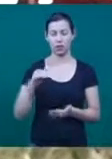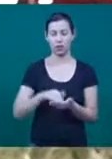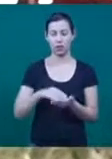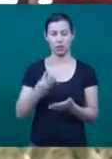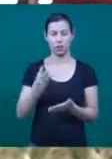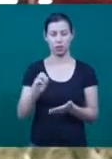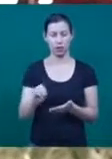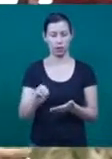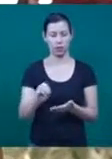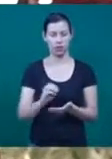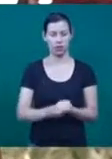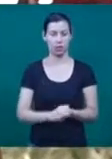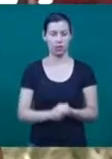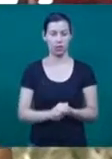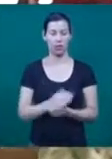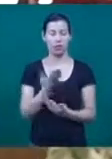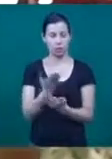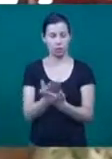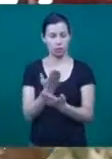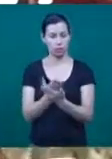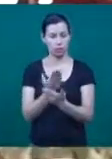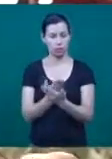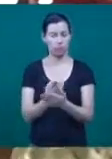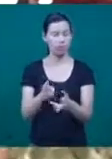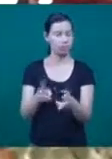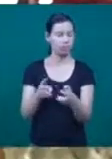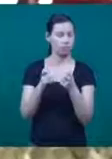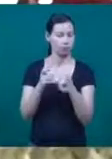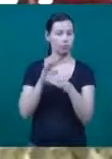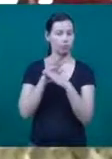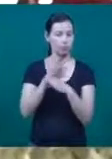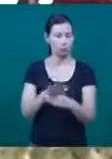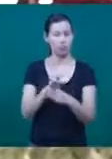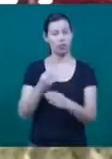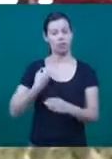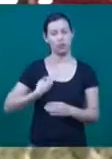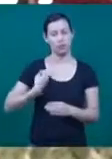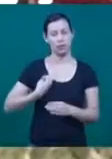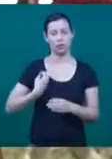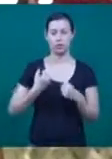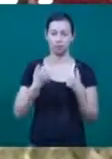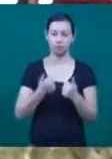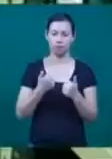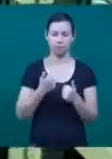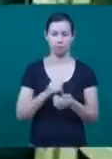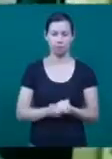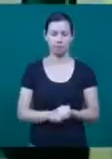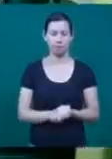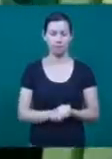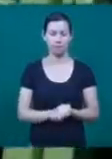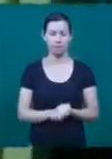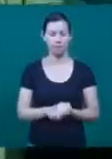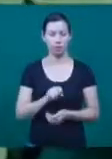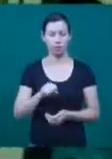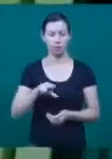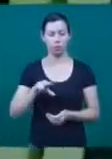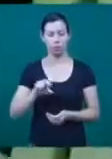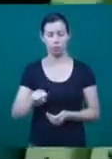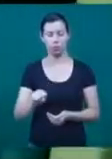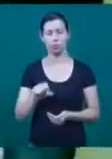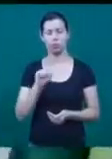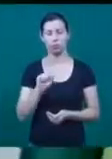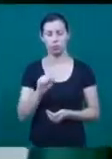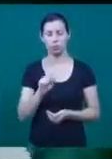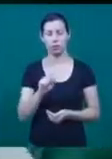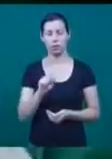recentes têm possibilitado uma evolução na qualidade de vida dos pacientes. O SUS, Sistema Único de